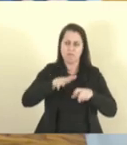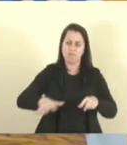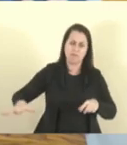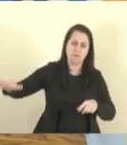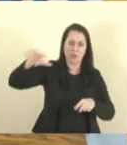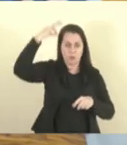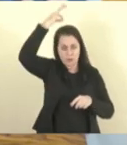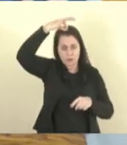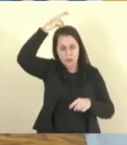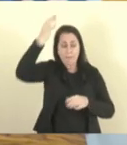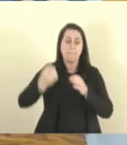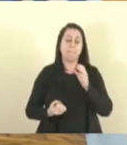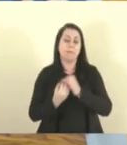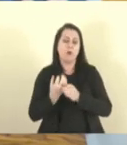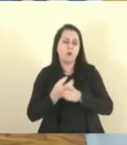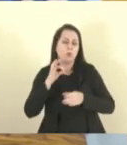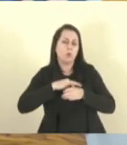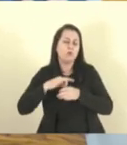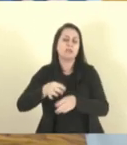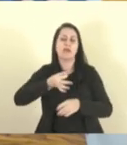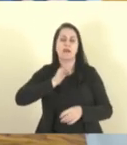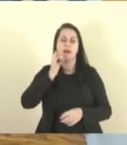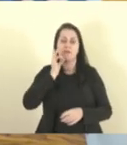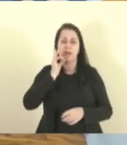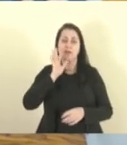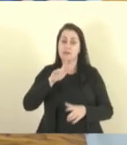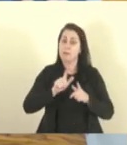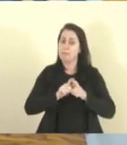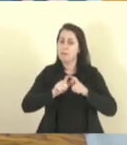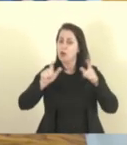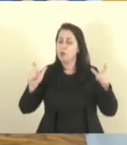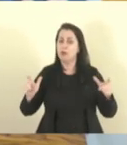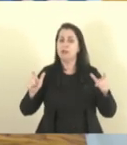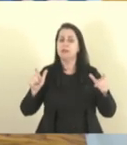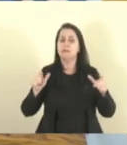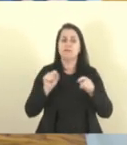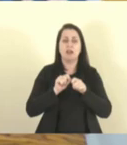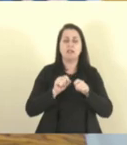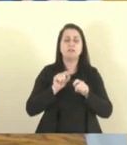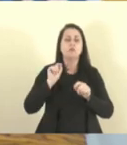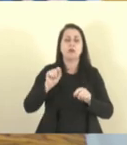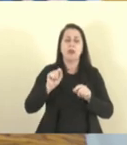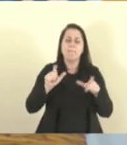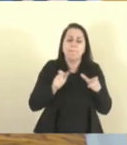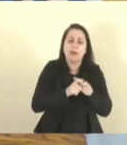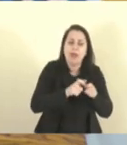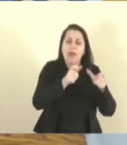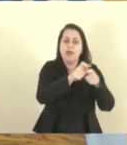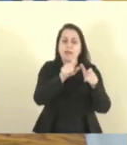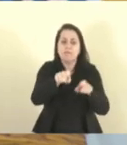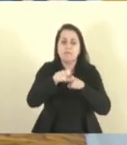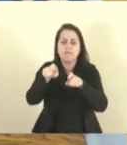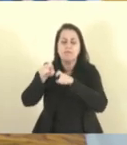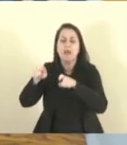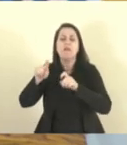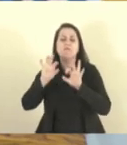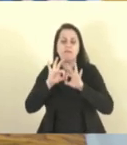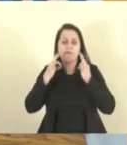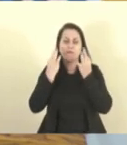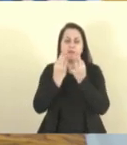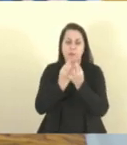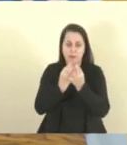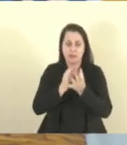estado produzem café e uma grande parte desse cultivo é feito em pequenas propriedades pela agricultura familiar.